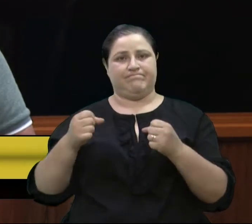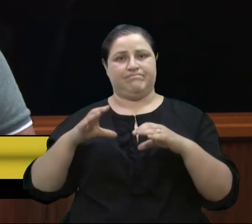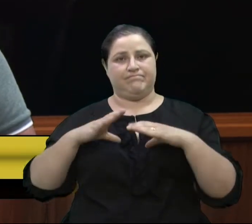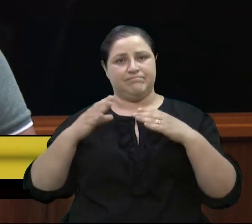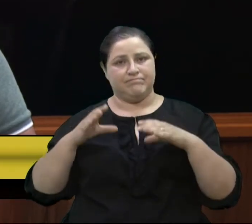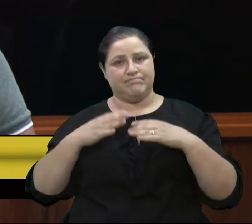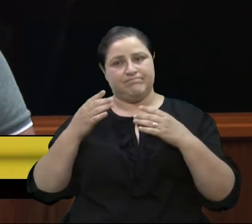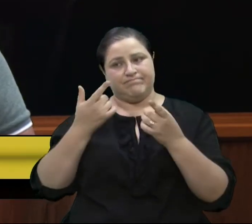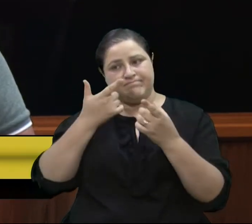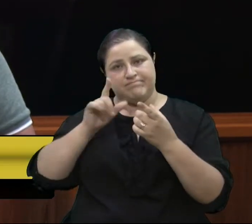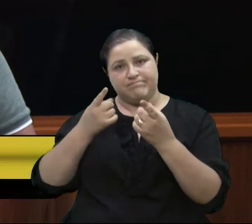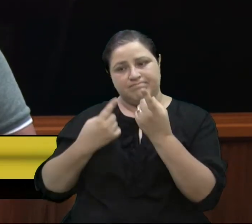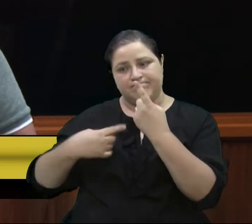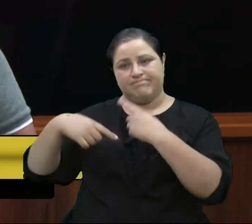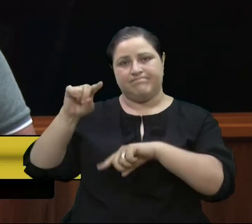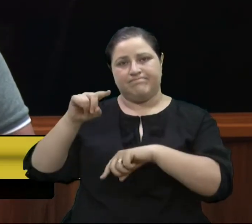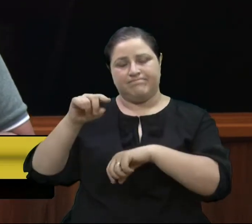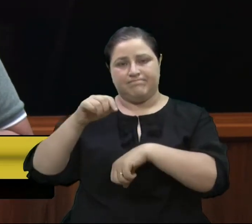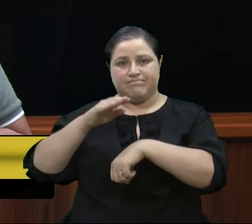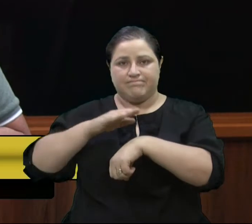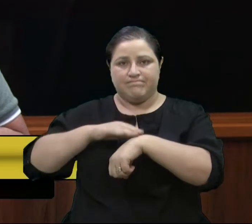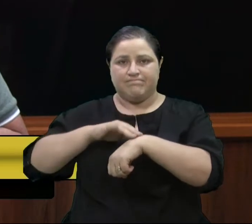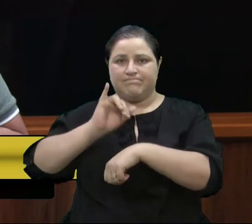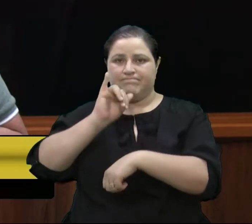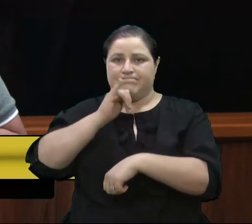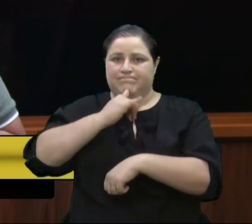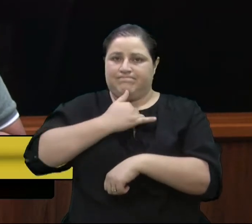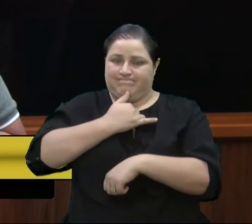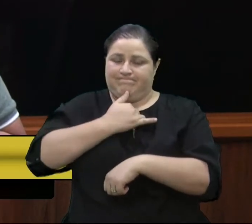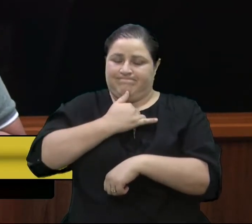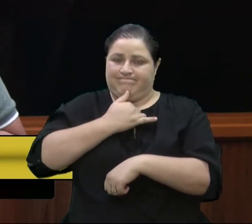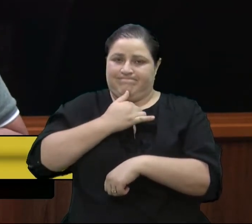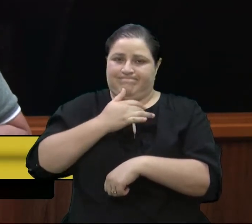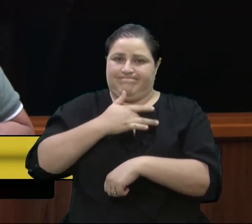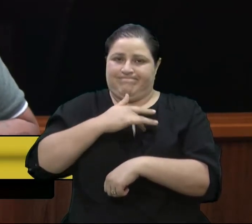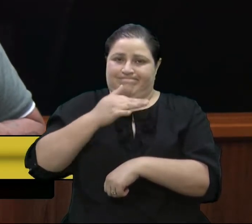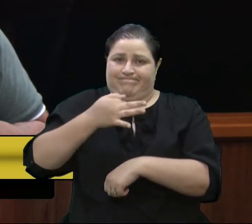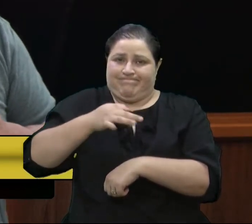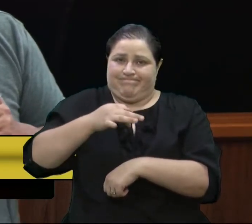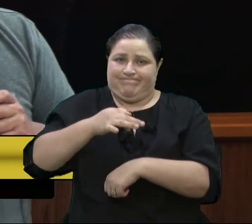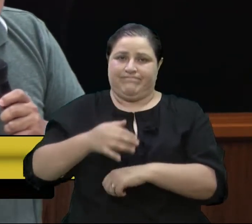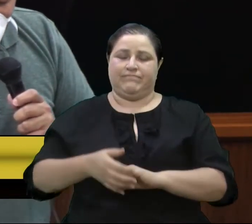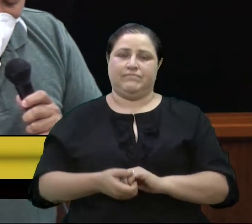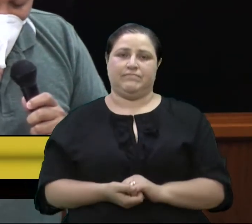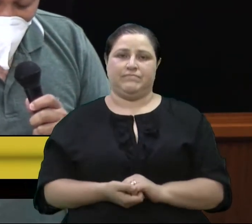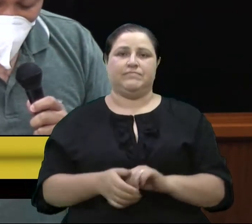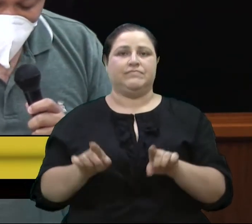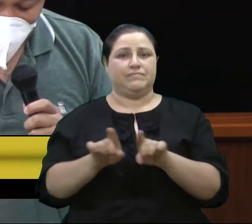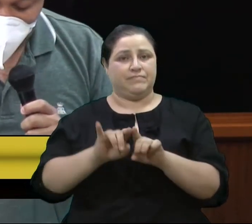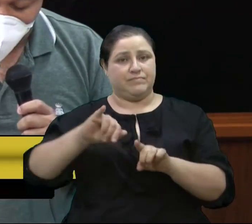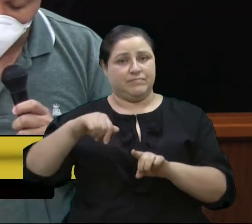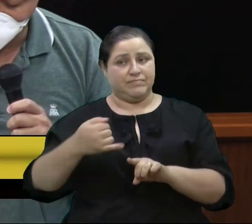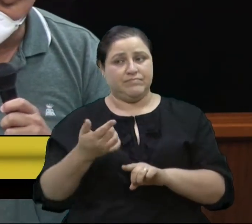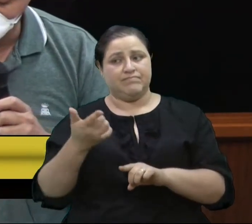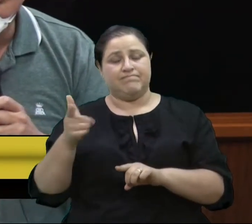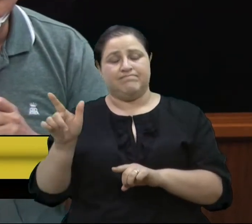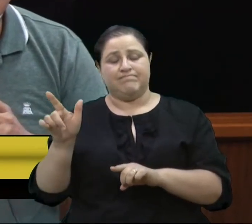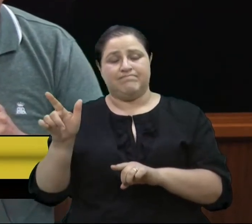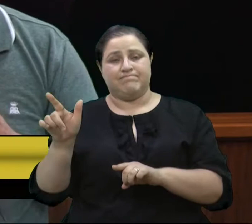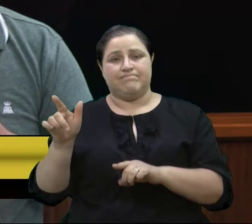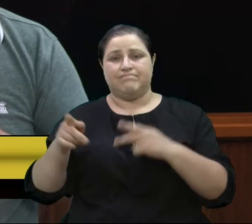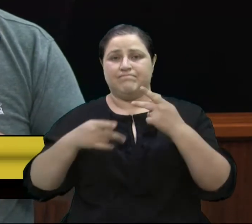momento doloroso. E aproveito também e faço um outro voto de pesar pela passagem